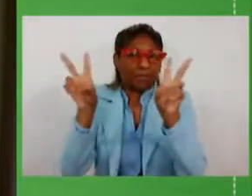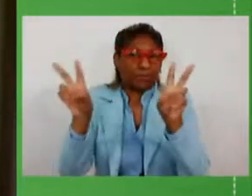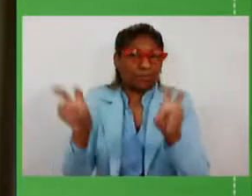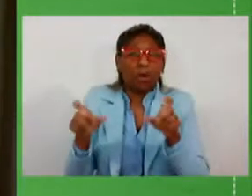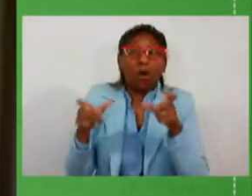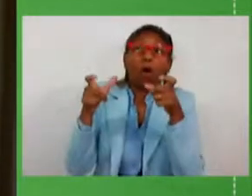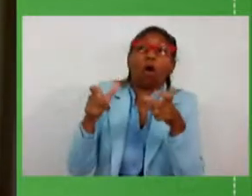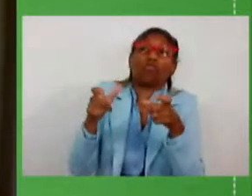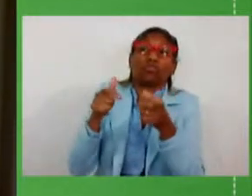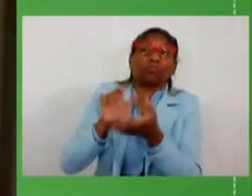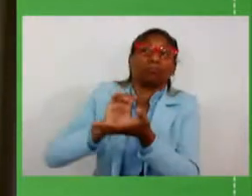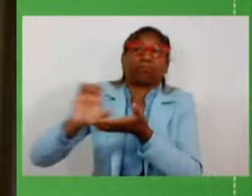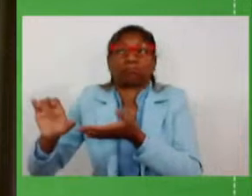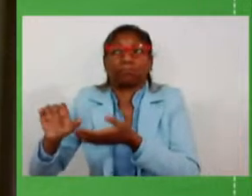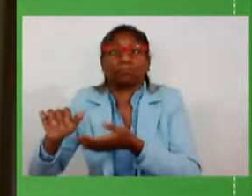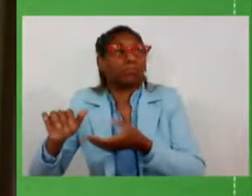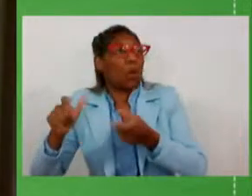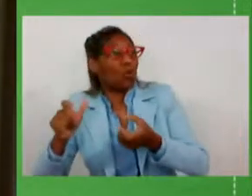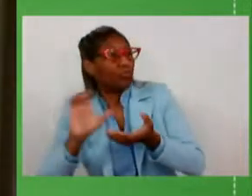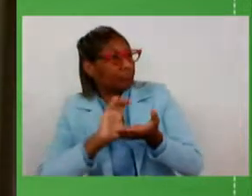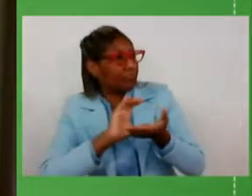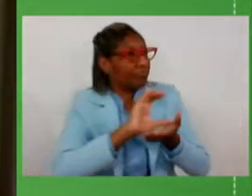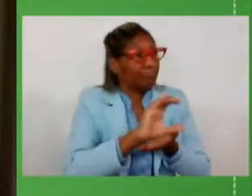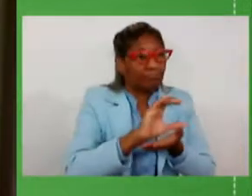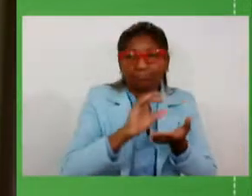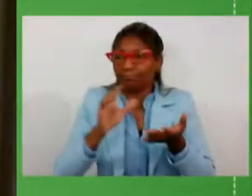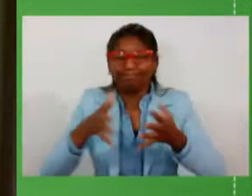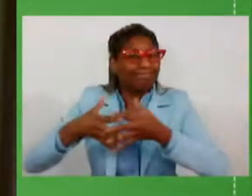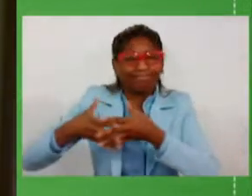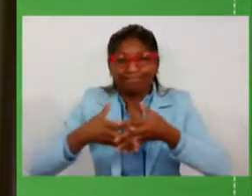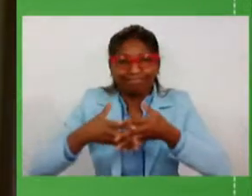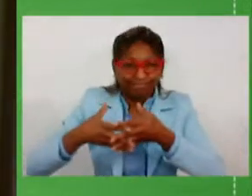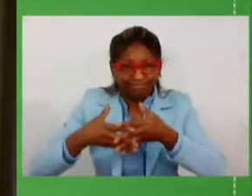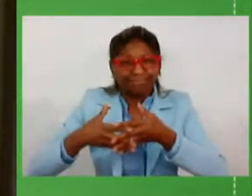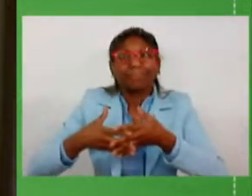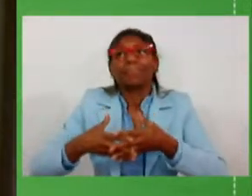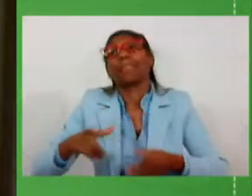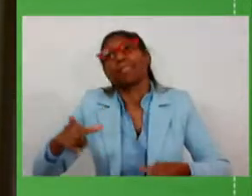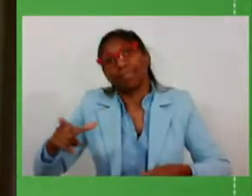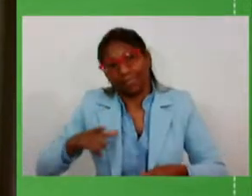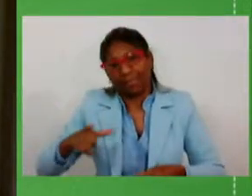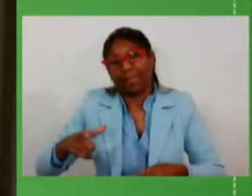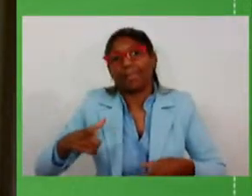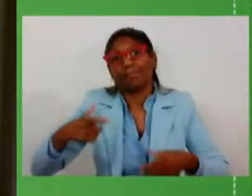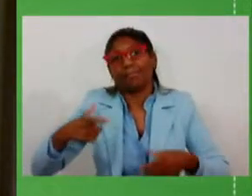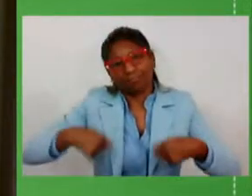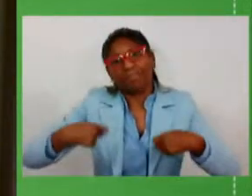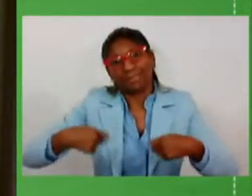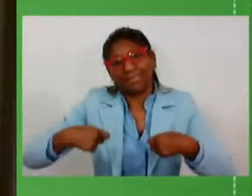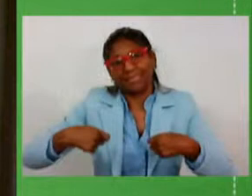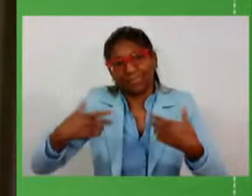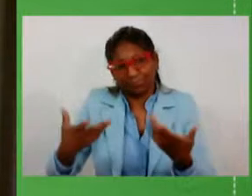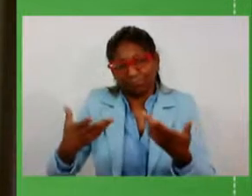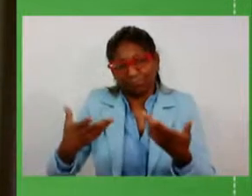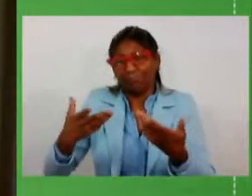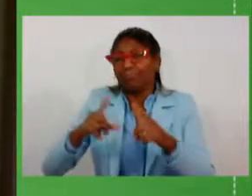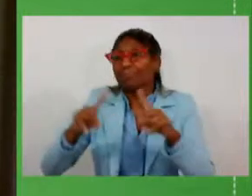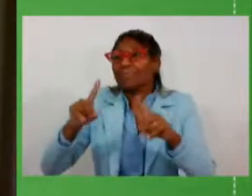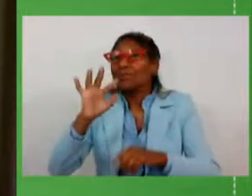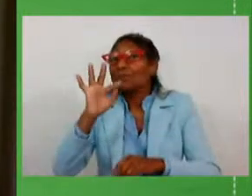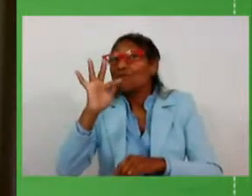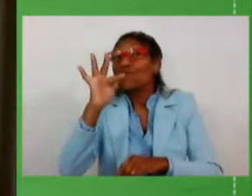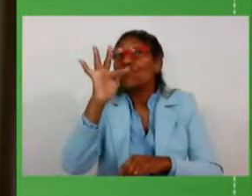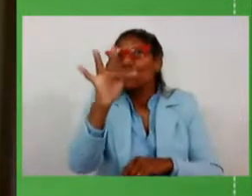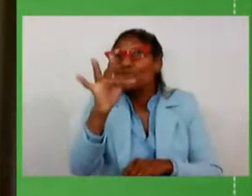ir o recurso público, mas que acaba essa demanda de recursos subtraindo o futuro do Estado. Quando a gente gasta